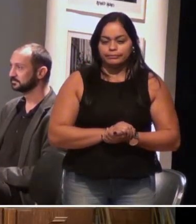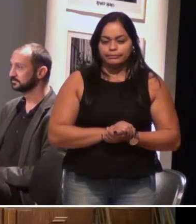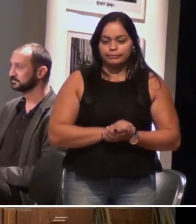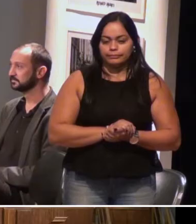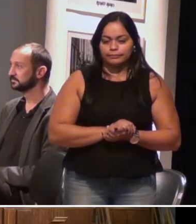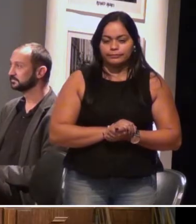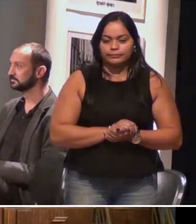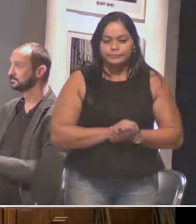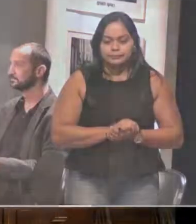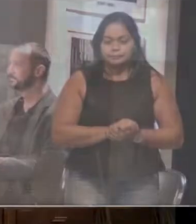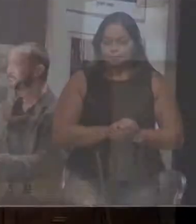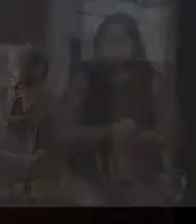Obrigada.